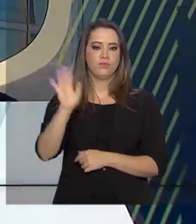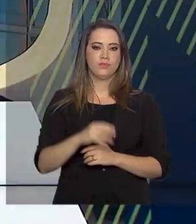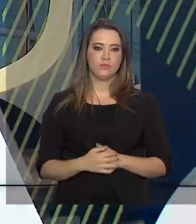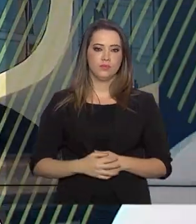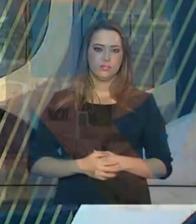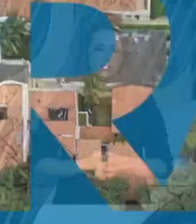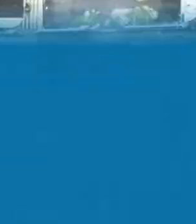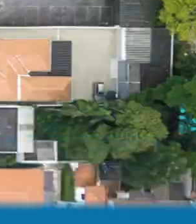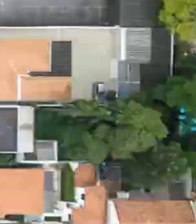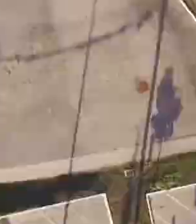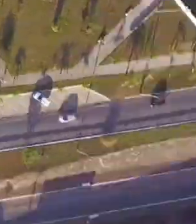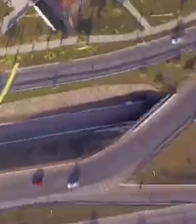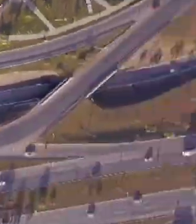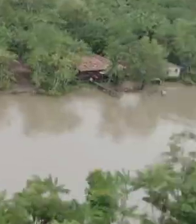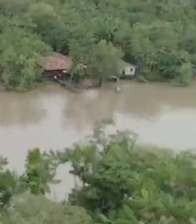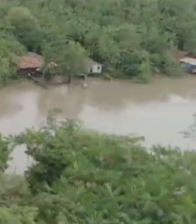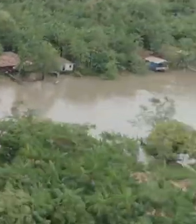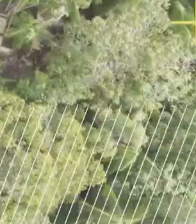Até lá. Tchau.